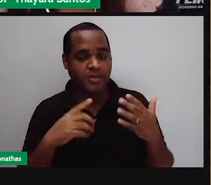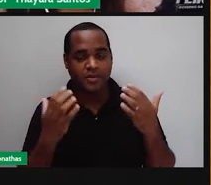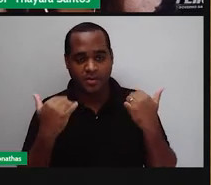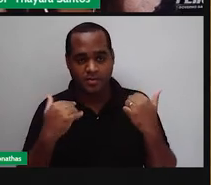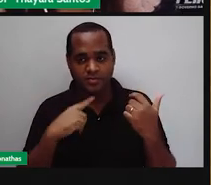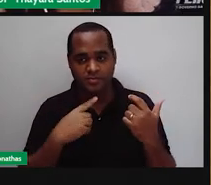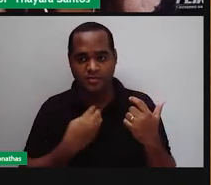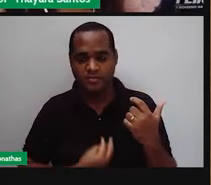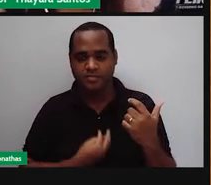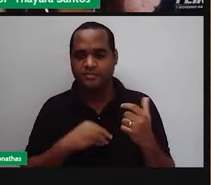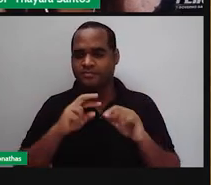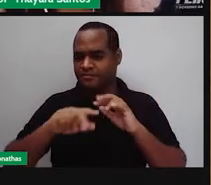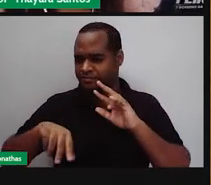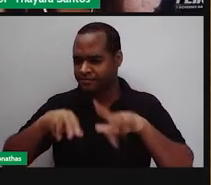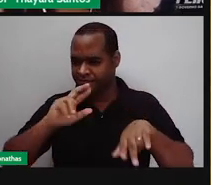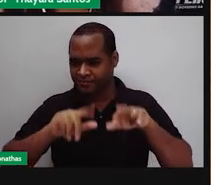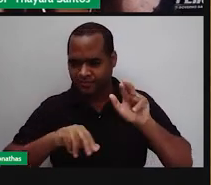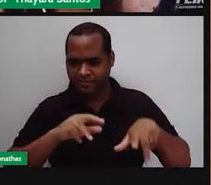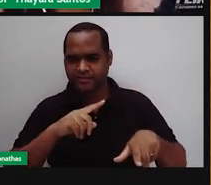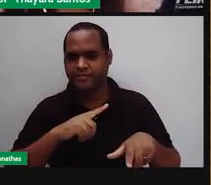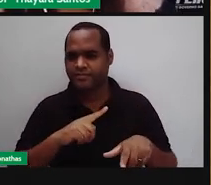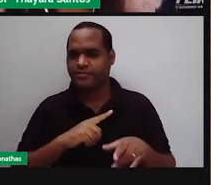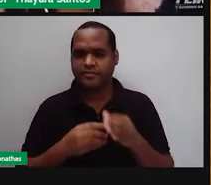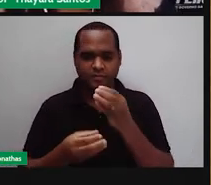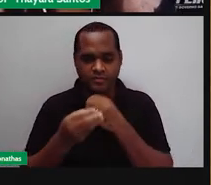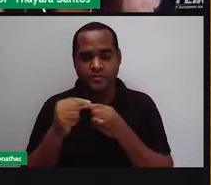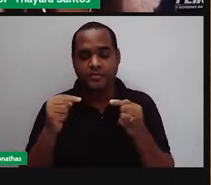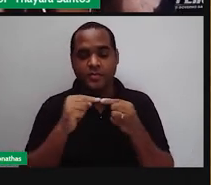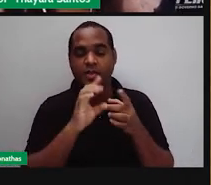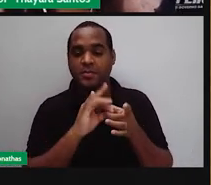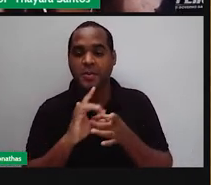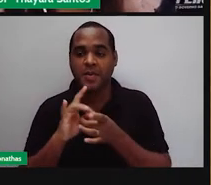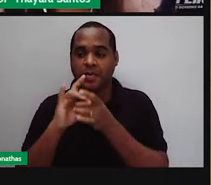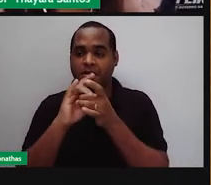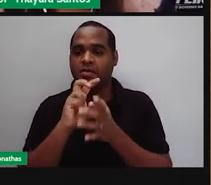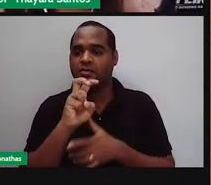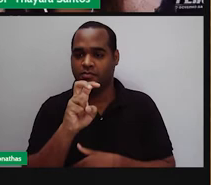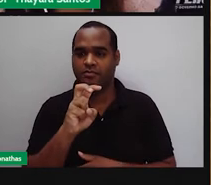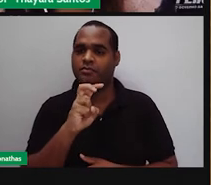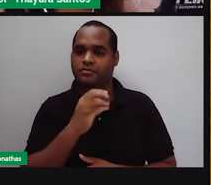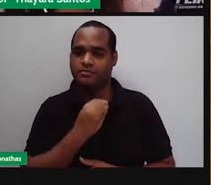Existem muitas nuances e sabores produzidos pela combinação desses cinco.